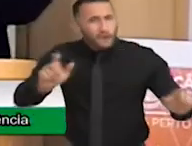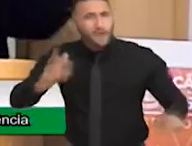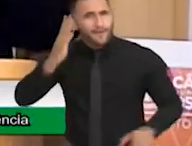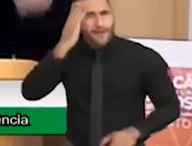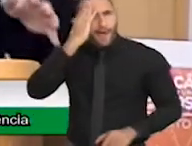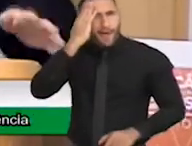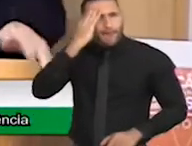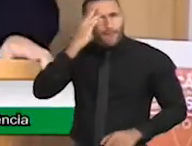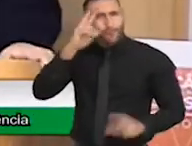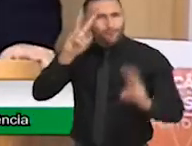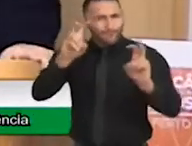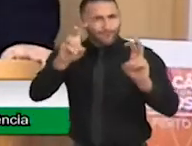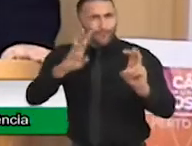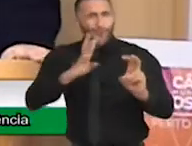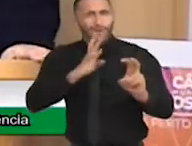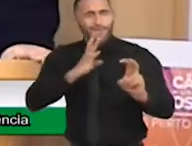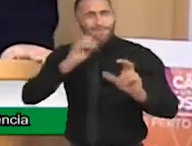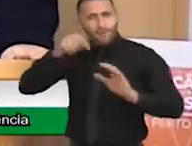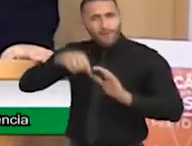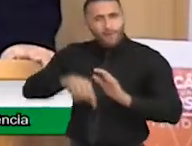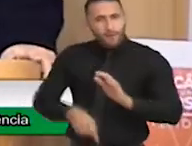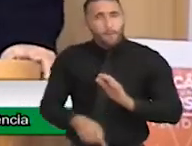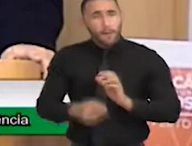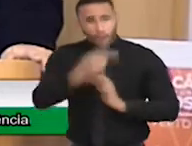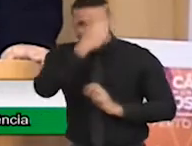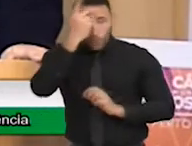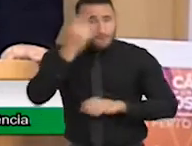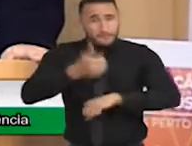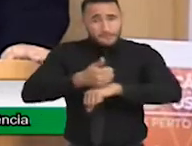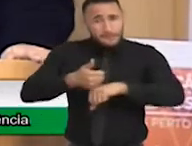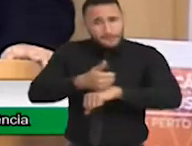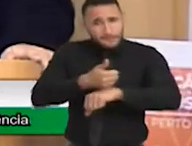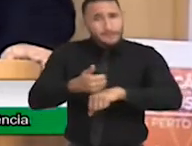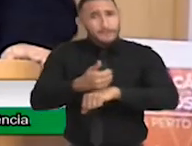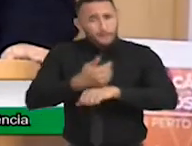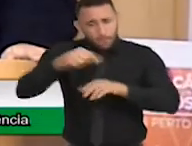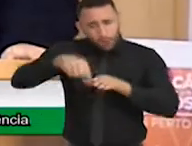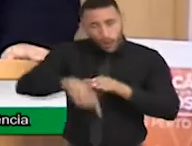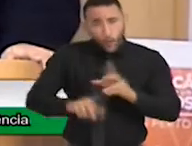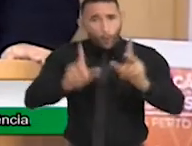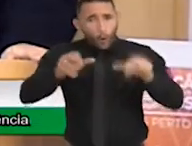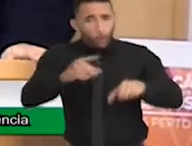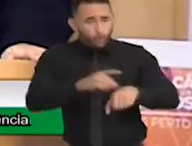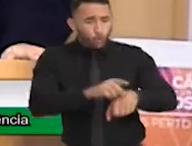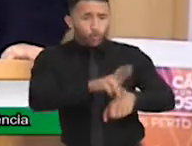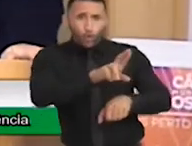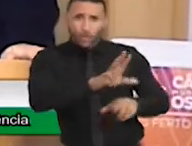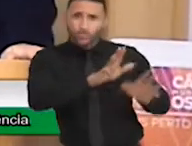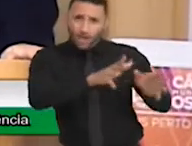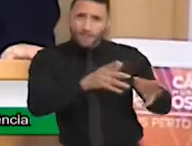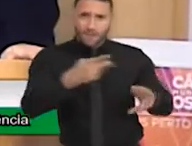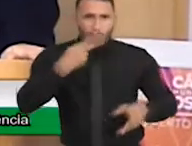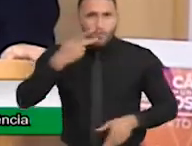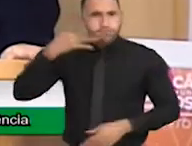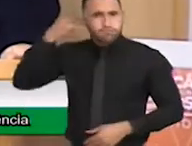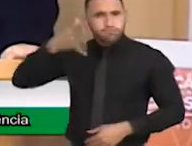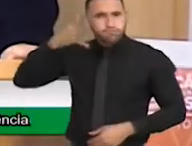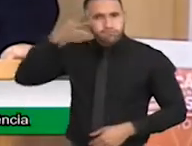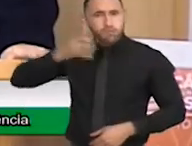não só mães, mas gente que entende, é especialista, como a doutora, como gente que tem